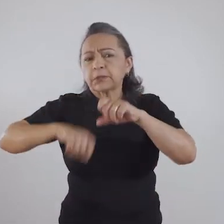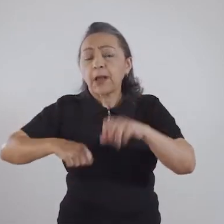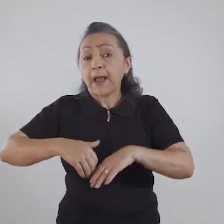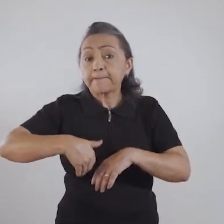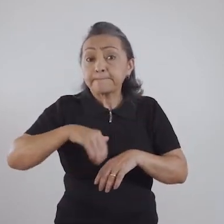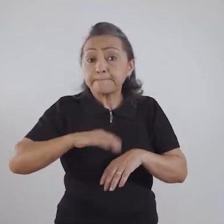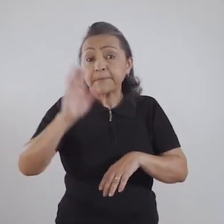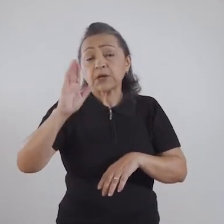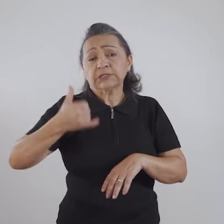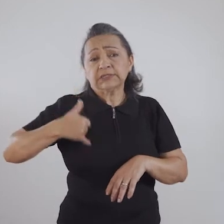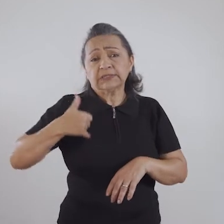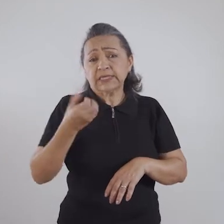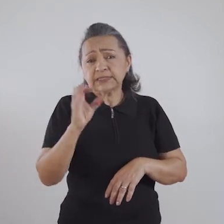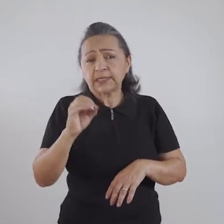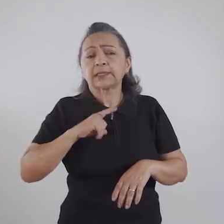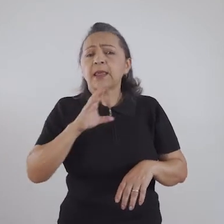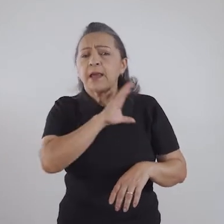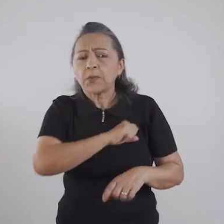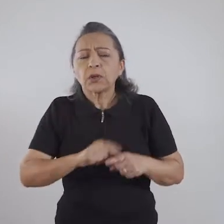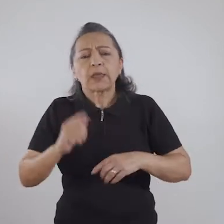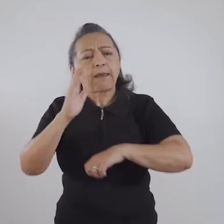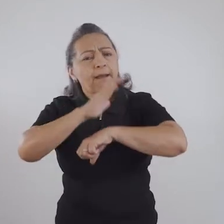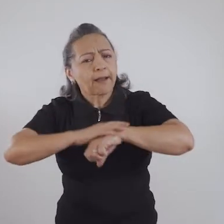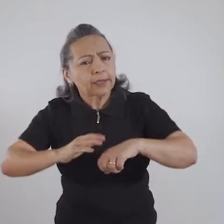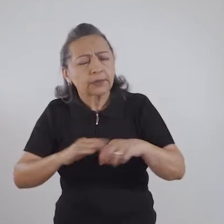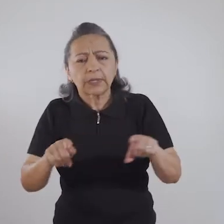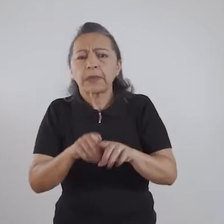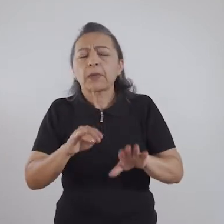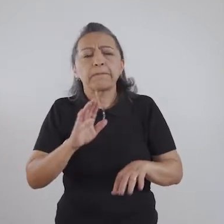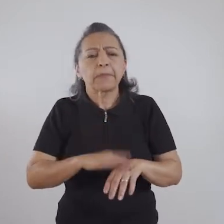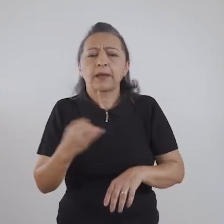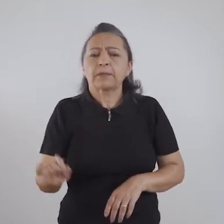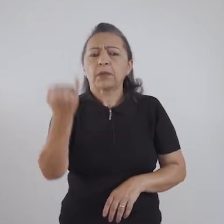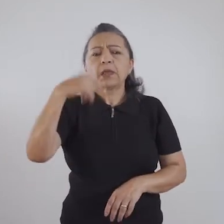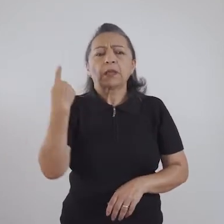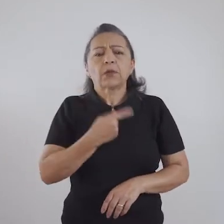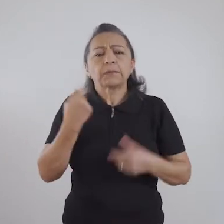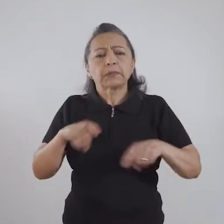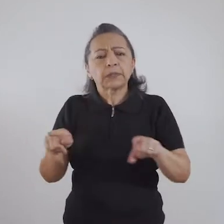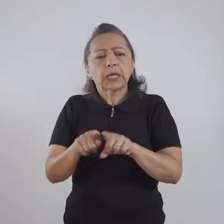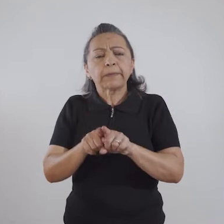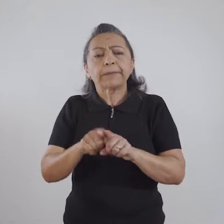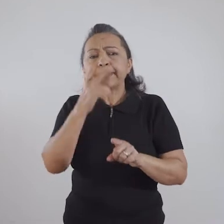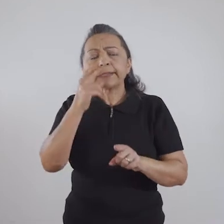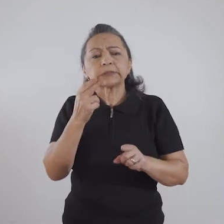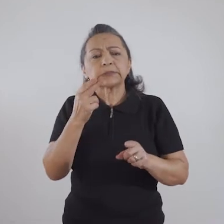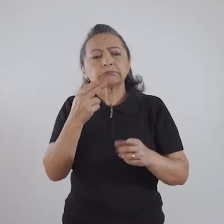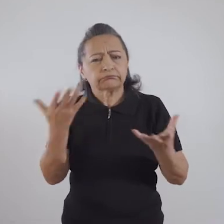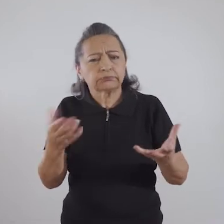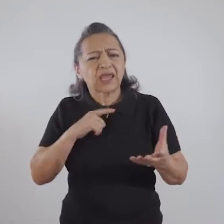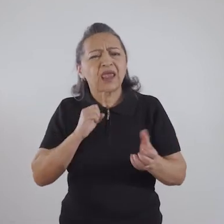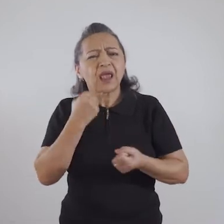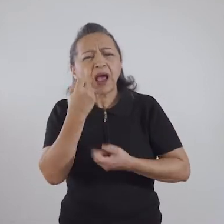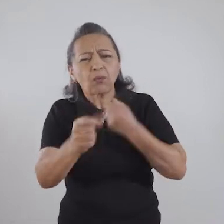existe amor, afeto e carinho. O que é muito importante é que a gente precisa também desconstruir alguns